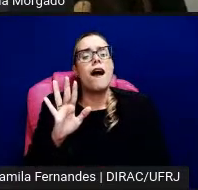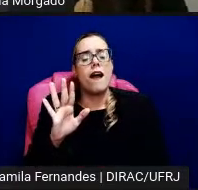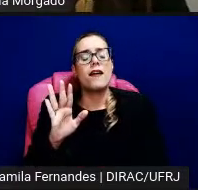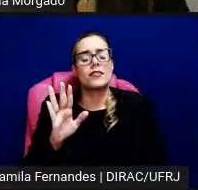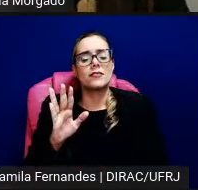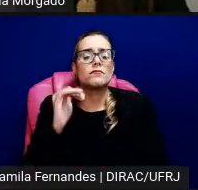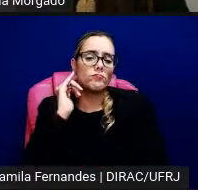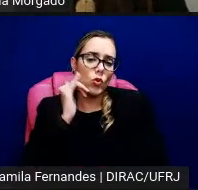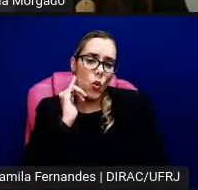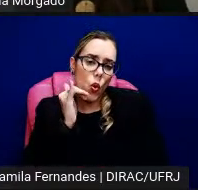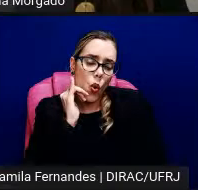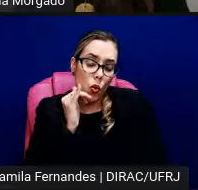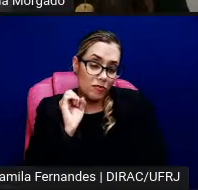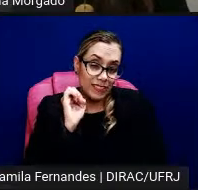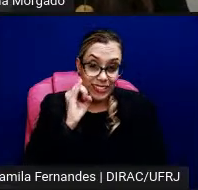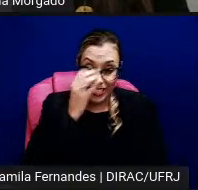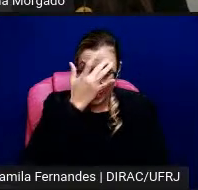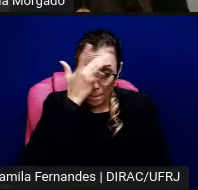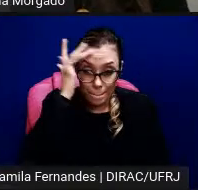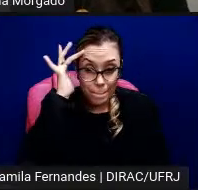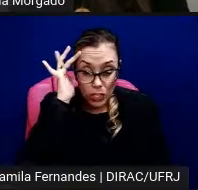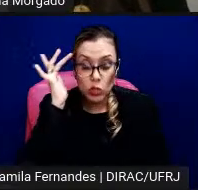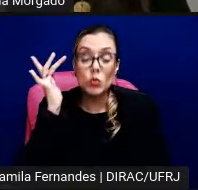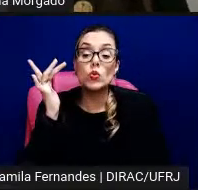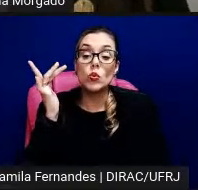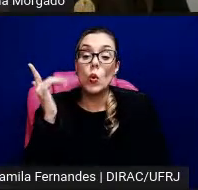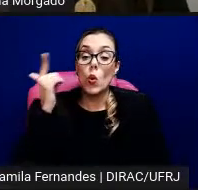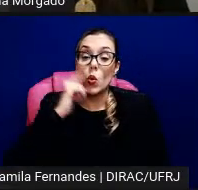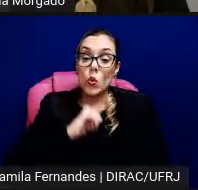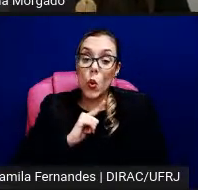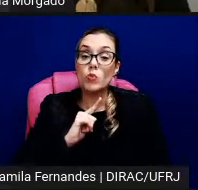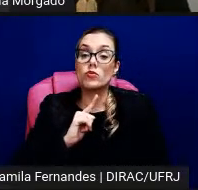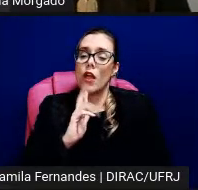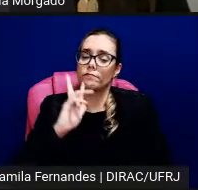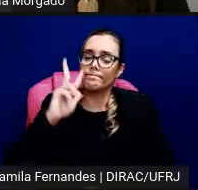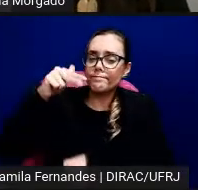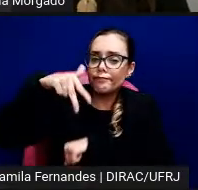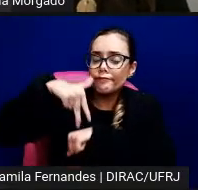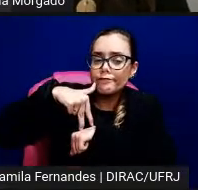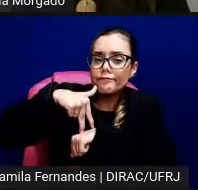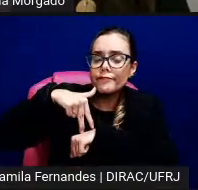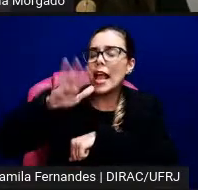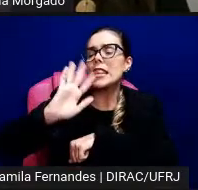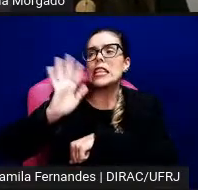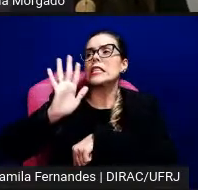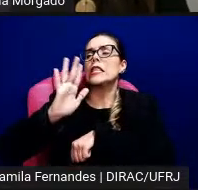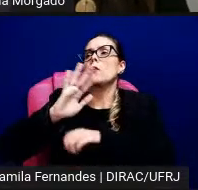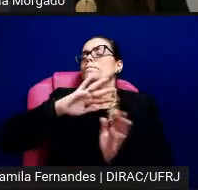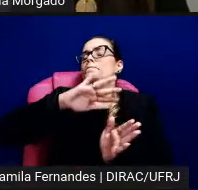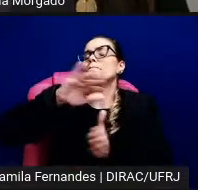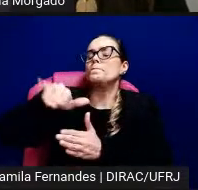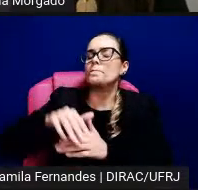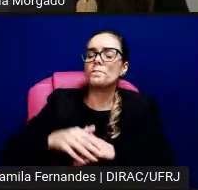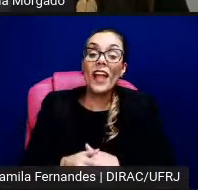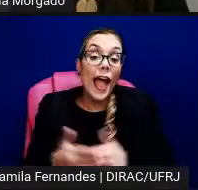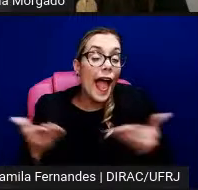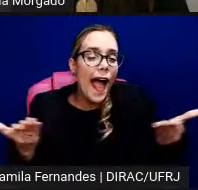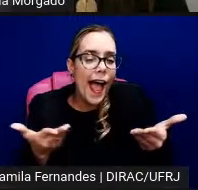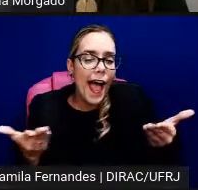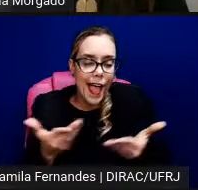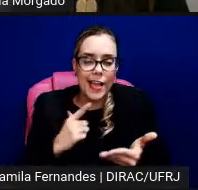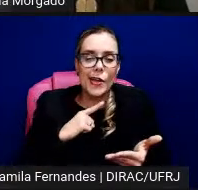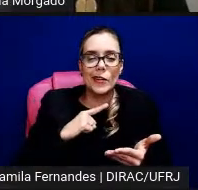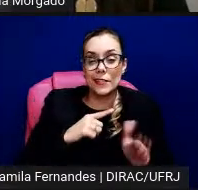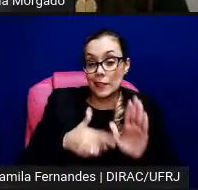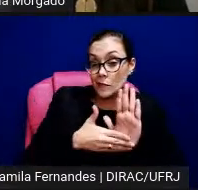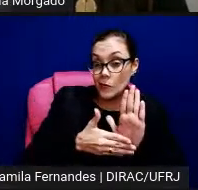se o público pisasse na terra... Ah, não, aqui embaixo que eu quero ler. A deficiência entrou nesse contexto como uma possibilidade de questionar